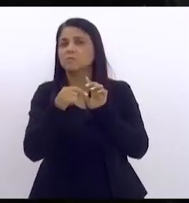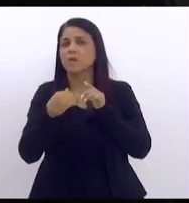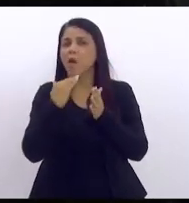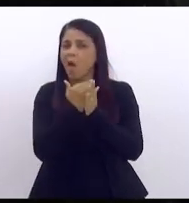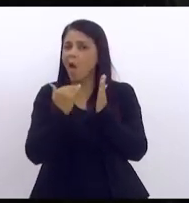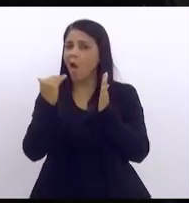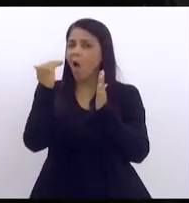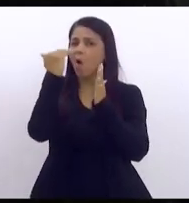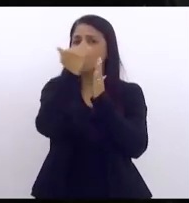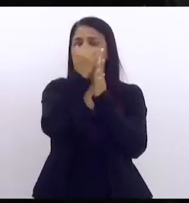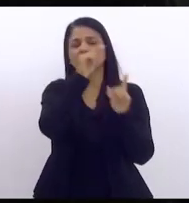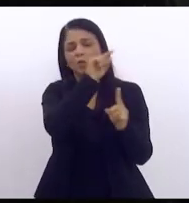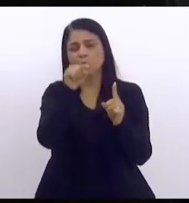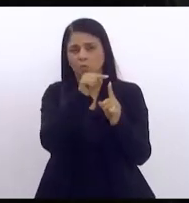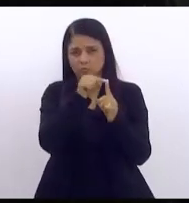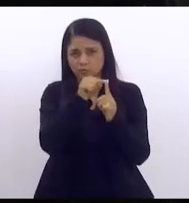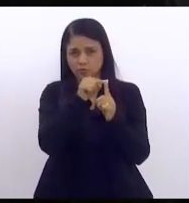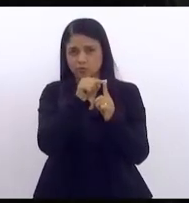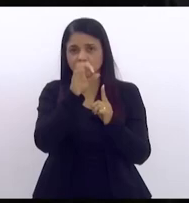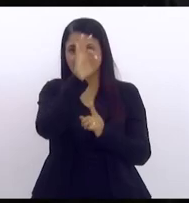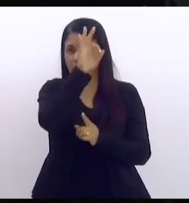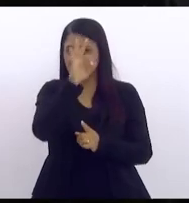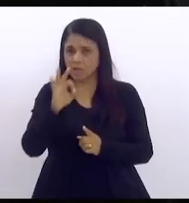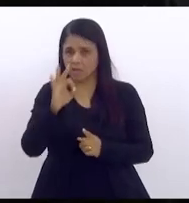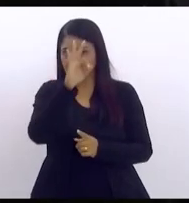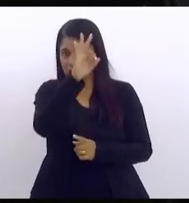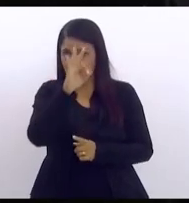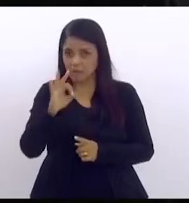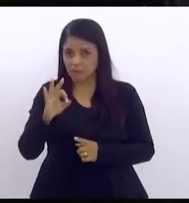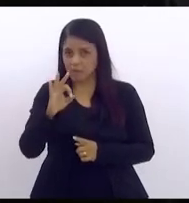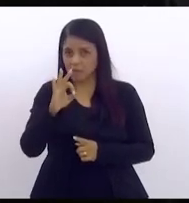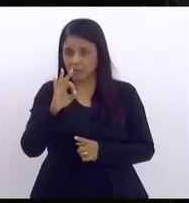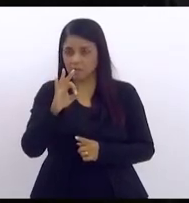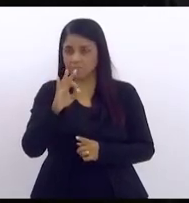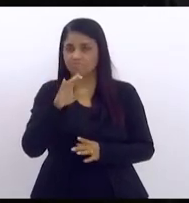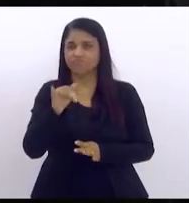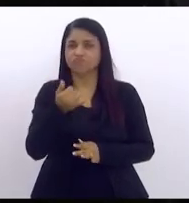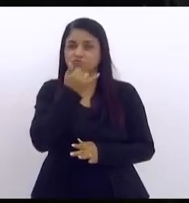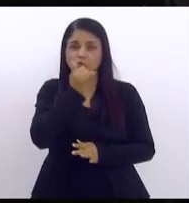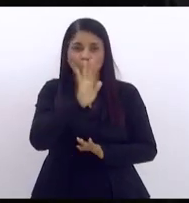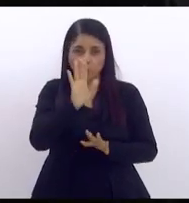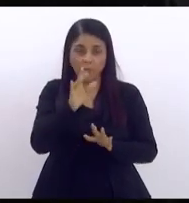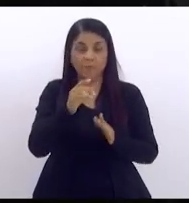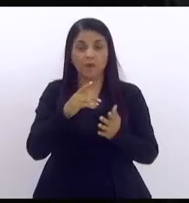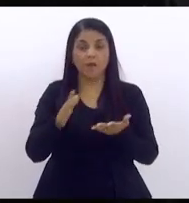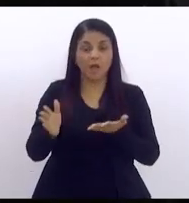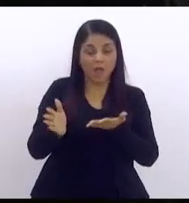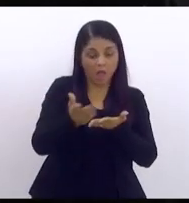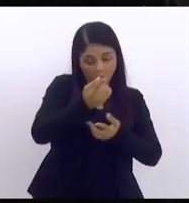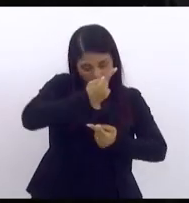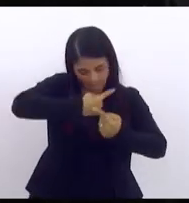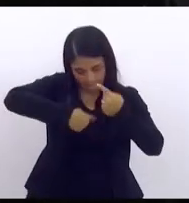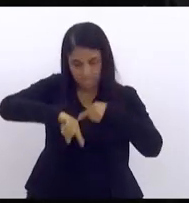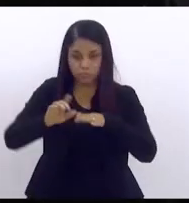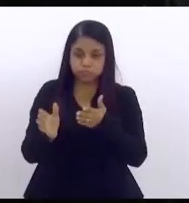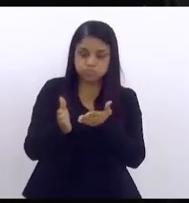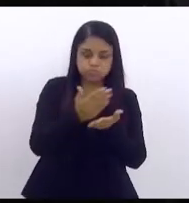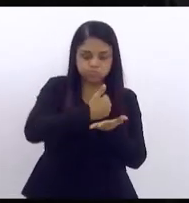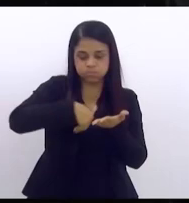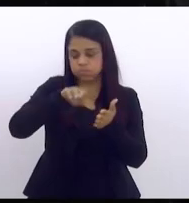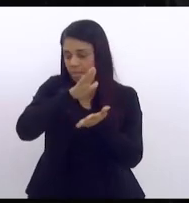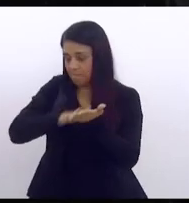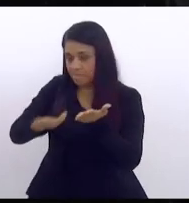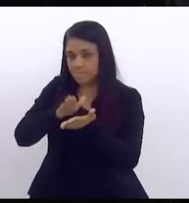a alíquota aumentar não para recuperar as perdas da alíquota